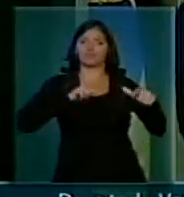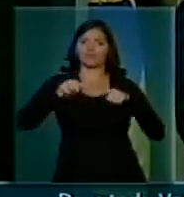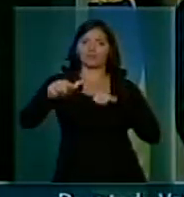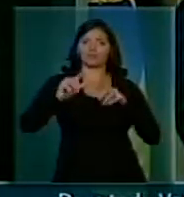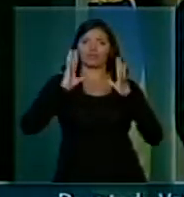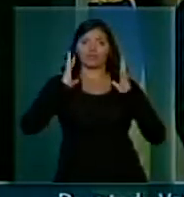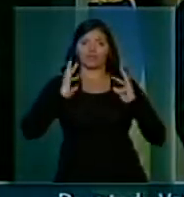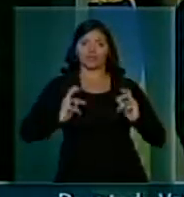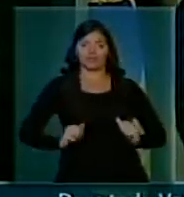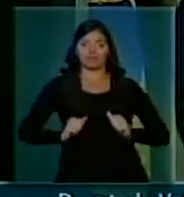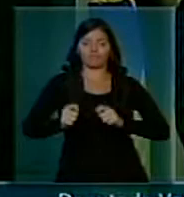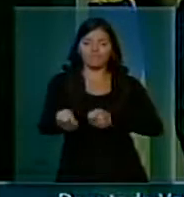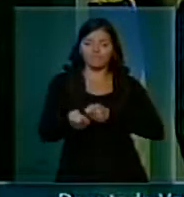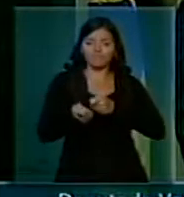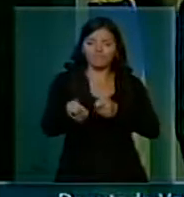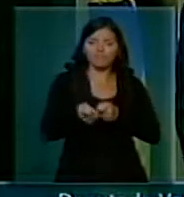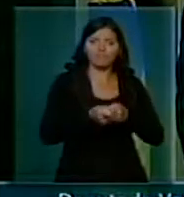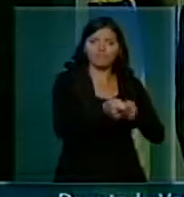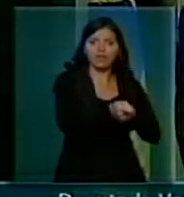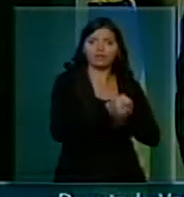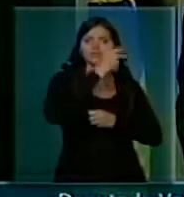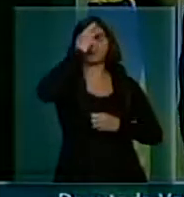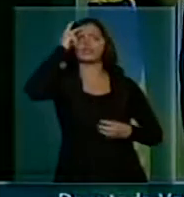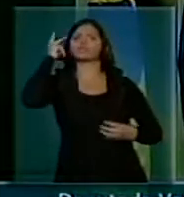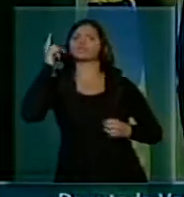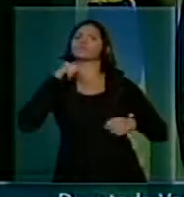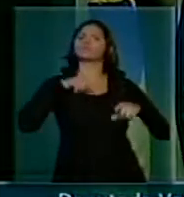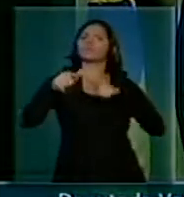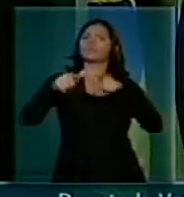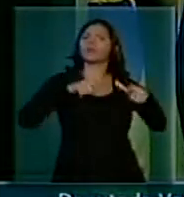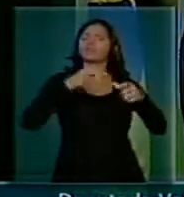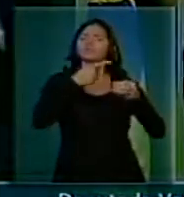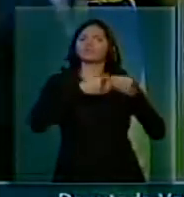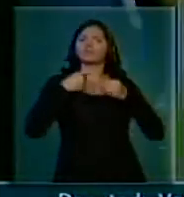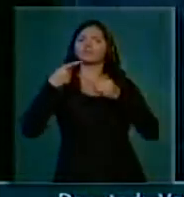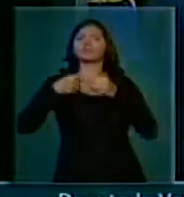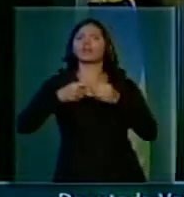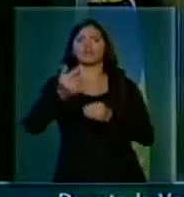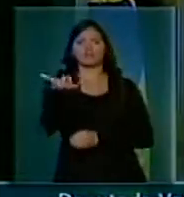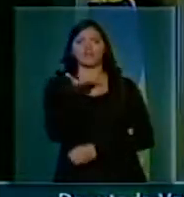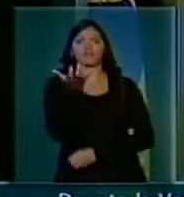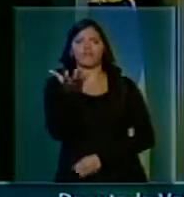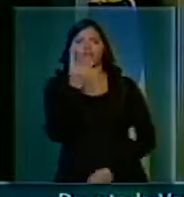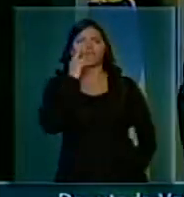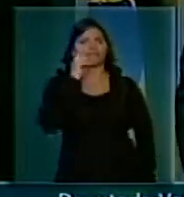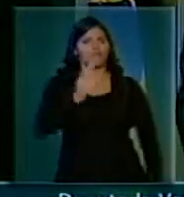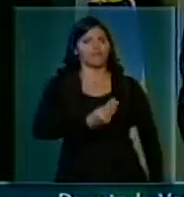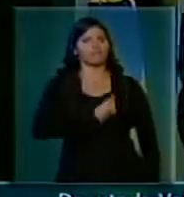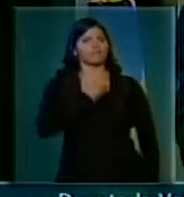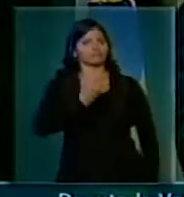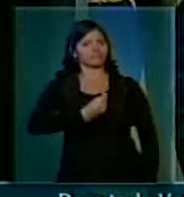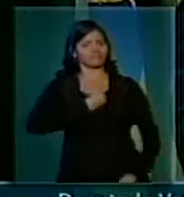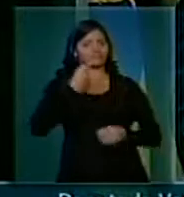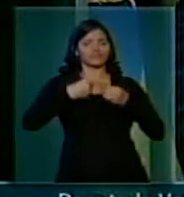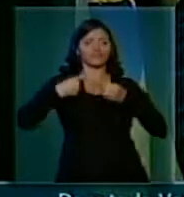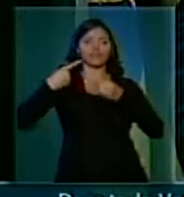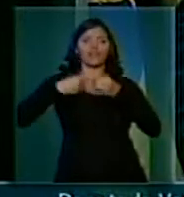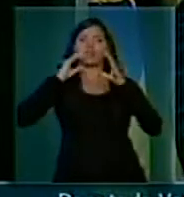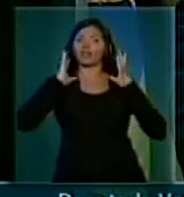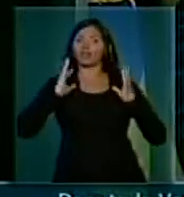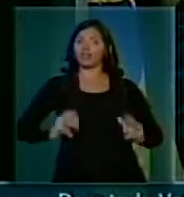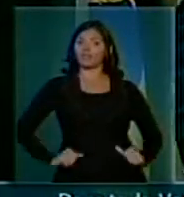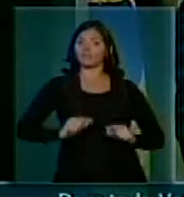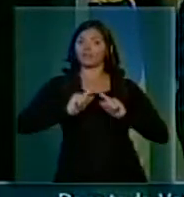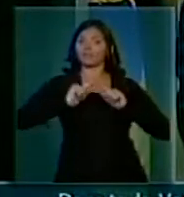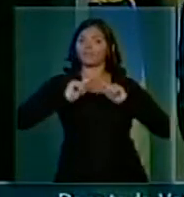Limpeza, que são pessoas que trabalham nas cidades e nós queremos ver as cidades cada vez mais limpas, mas se a gente